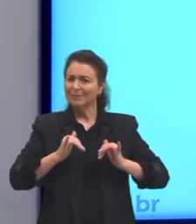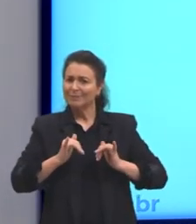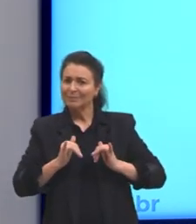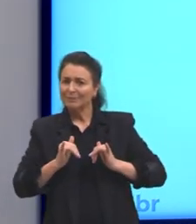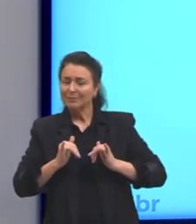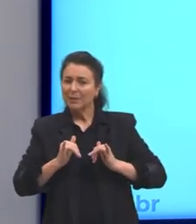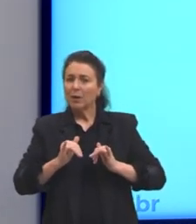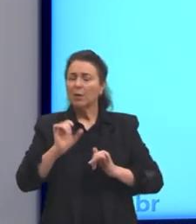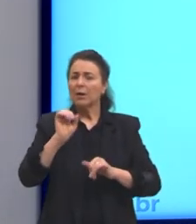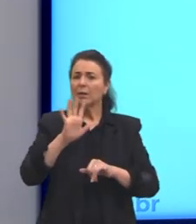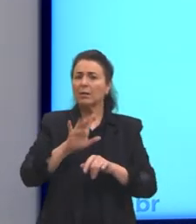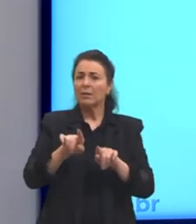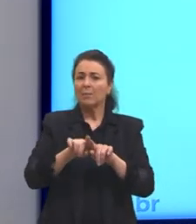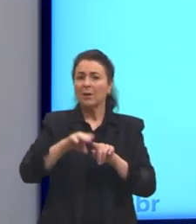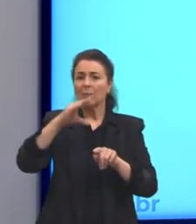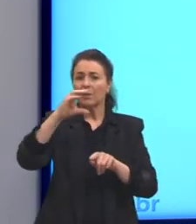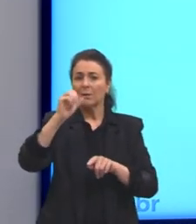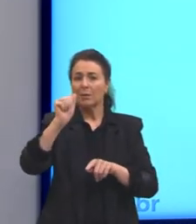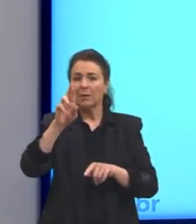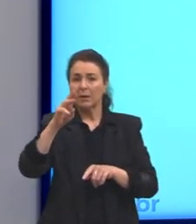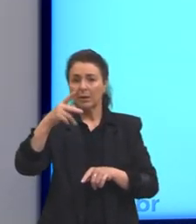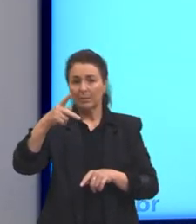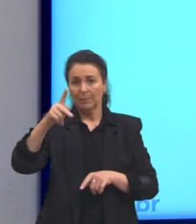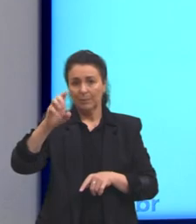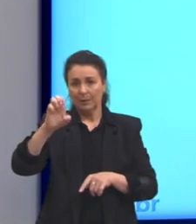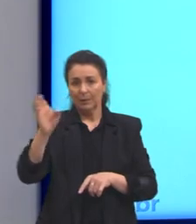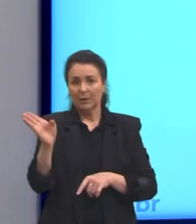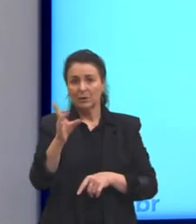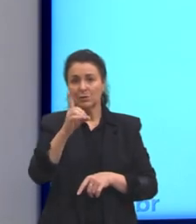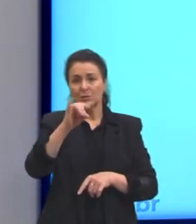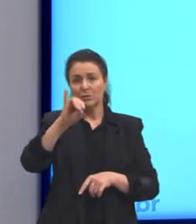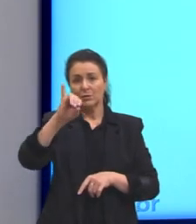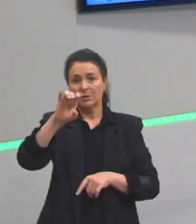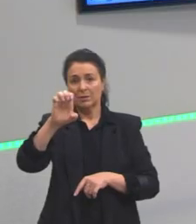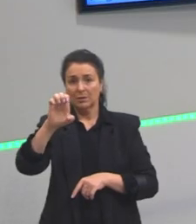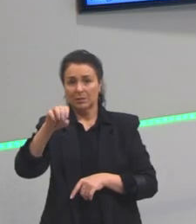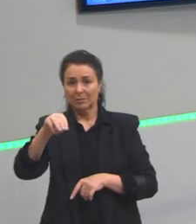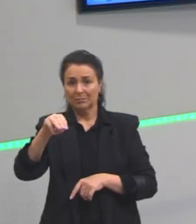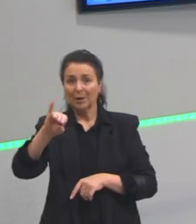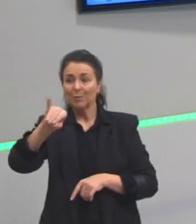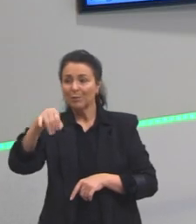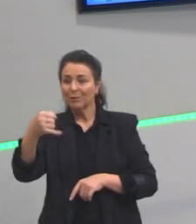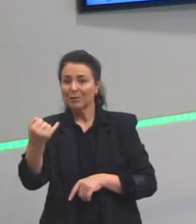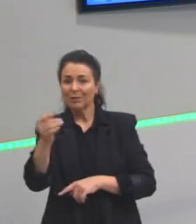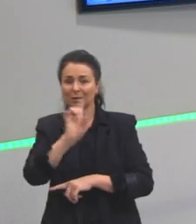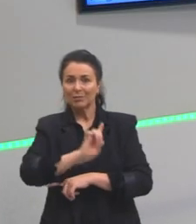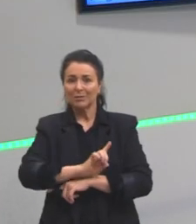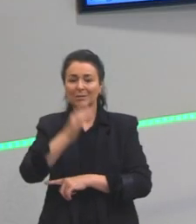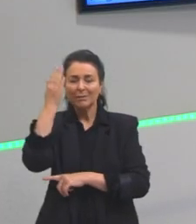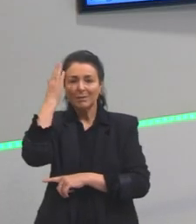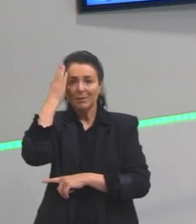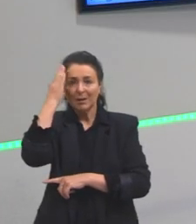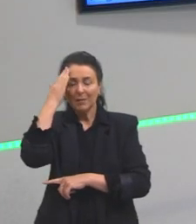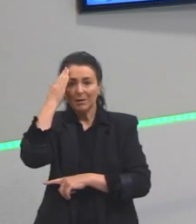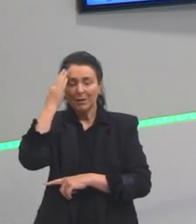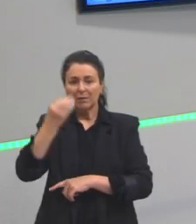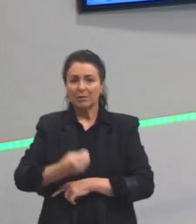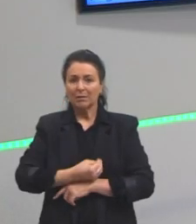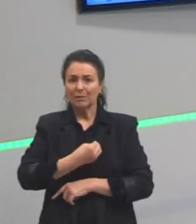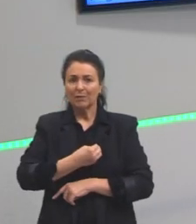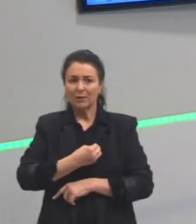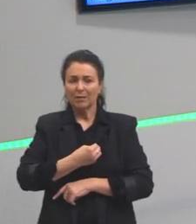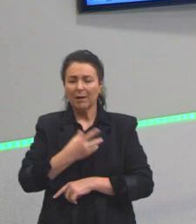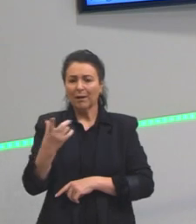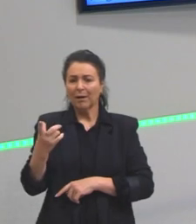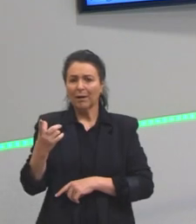interessante aqui, o carpe diem, que é o aproveitar o dia. Então, eles sabem que a vida é curta, que a vida é efêmera. Logo,